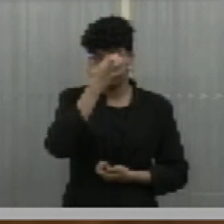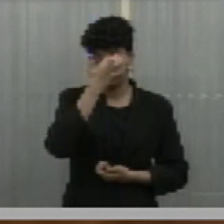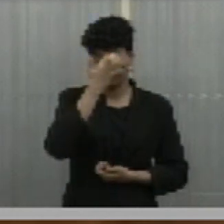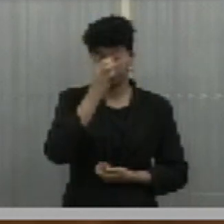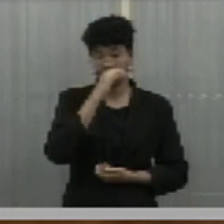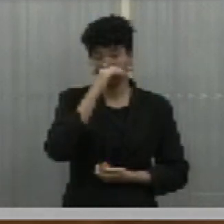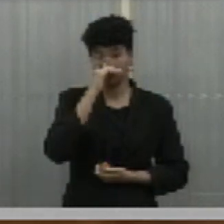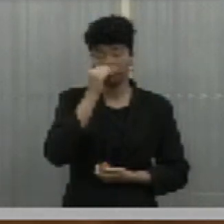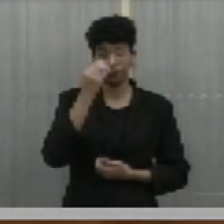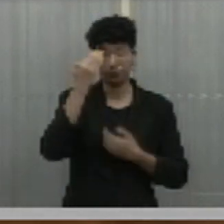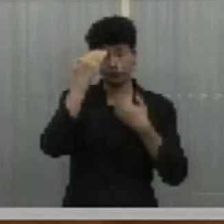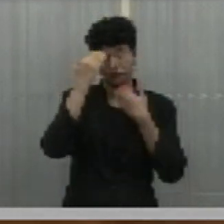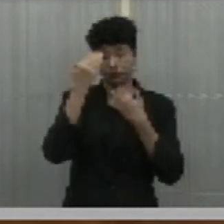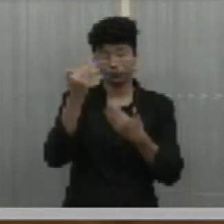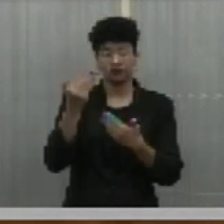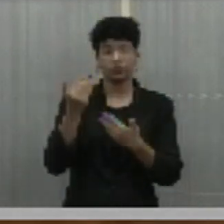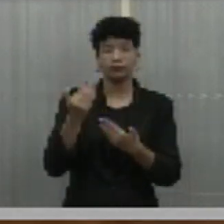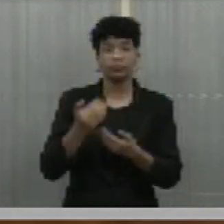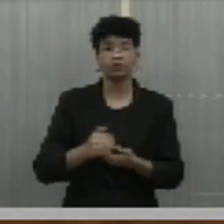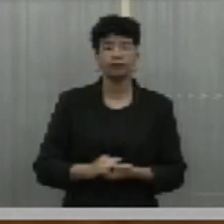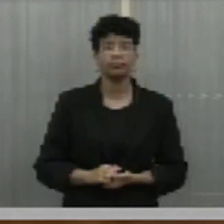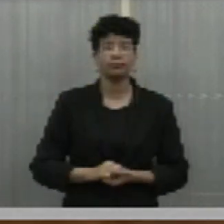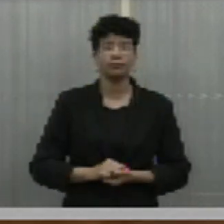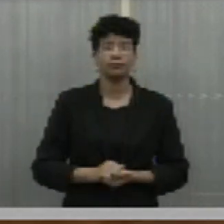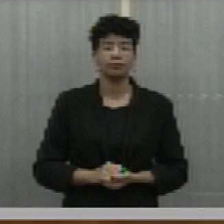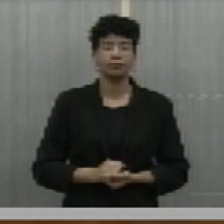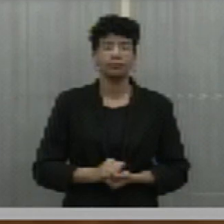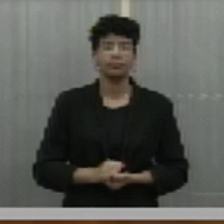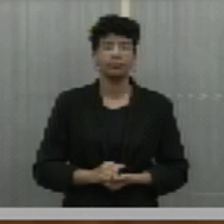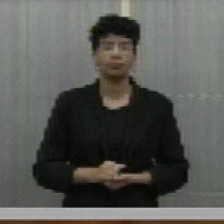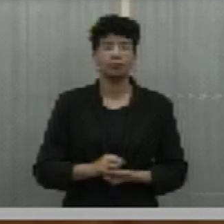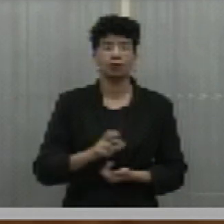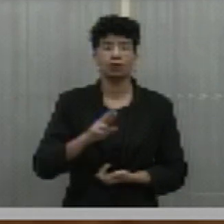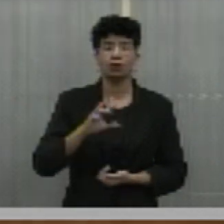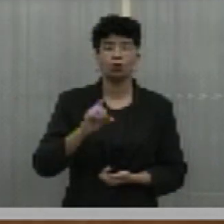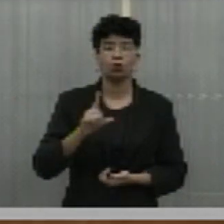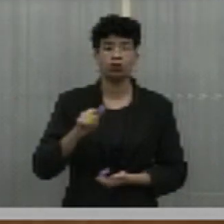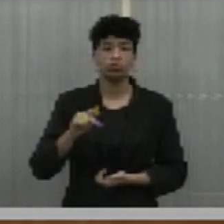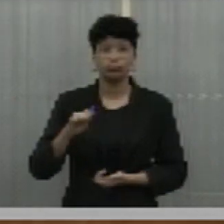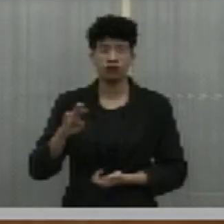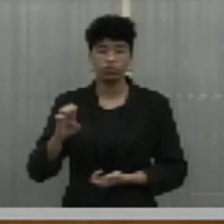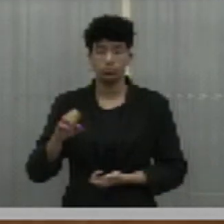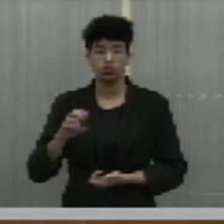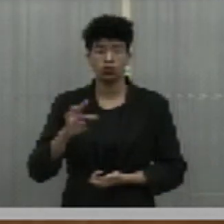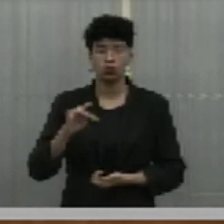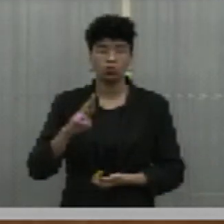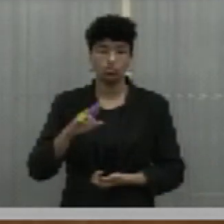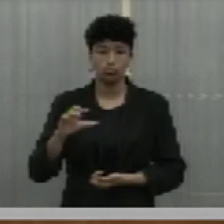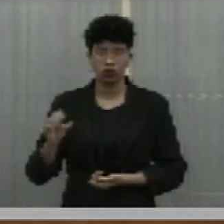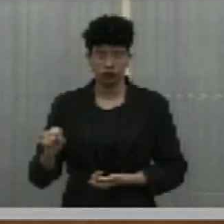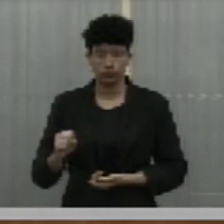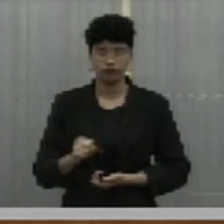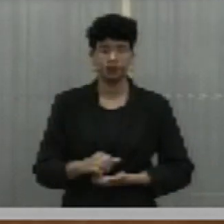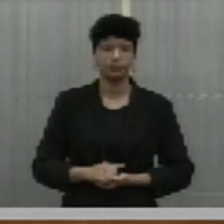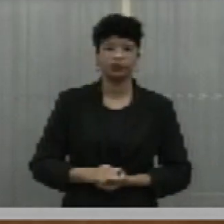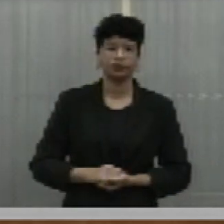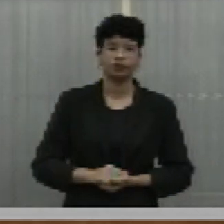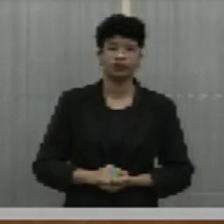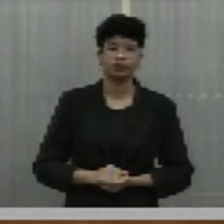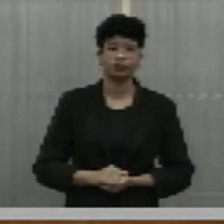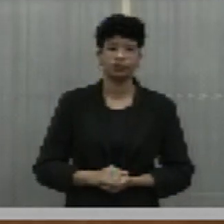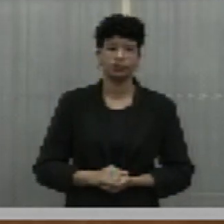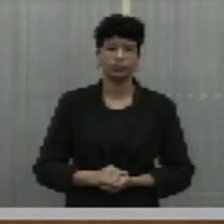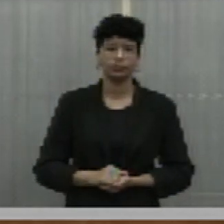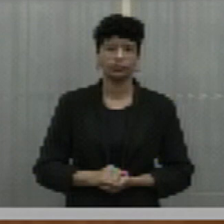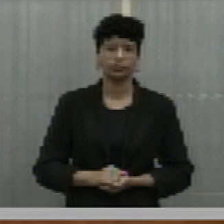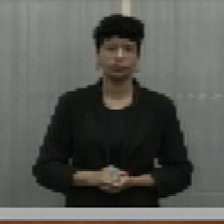Agradeço a explanação do senhor Rodrigo Torres Araújo Lima e